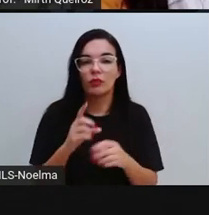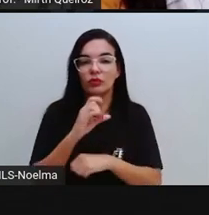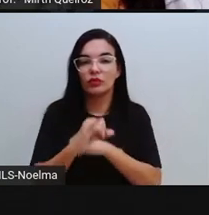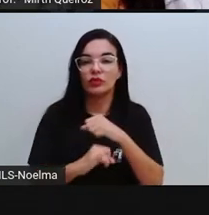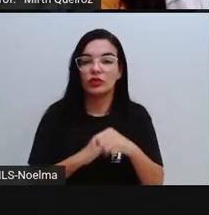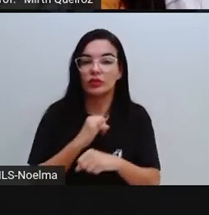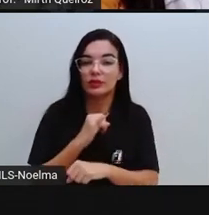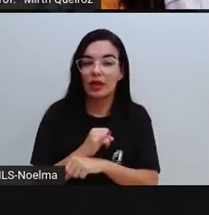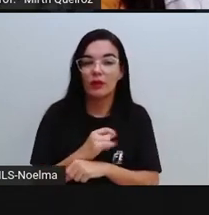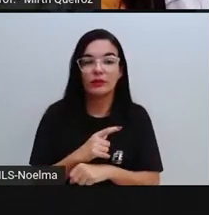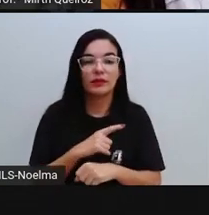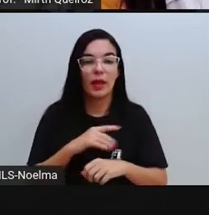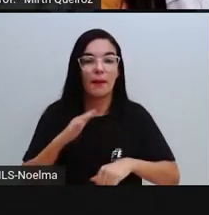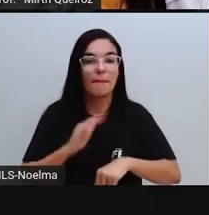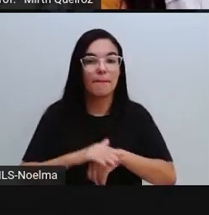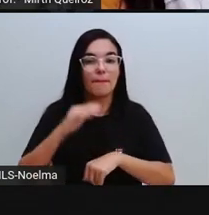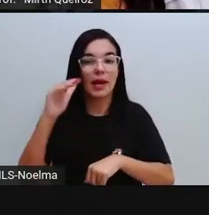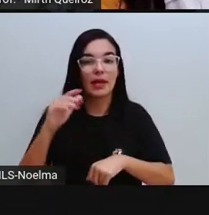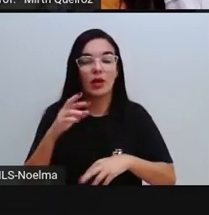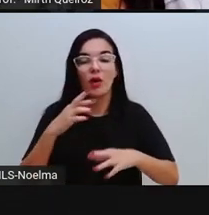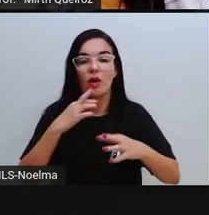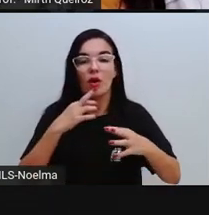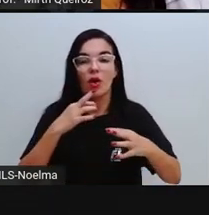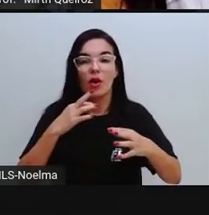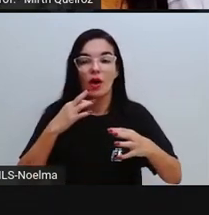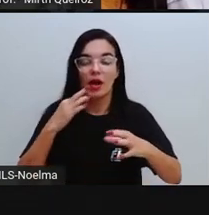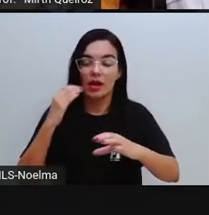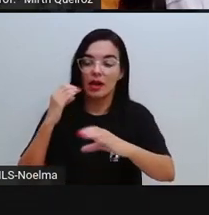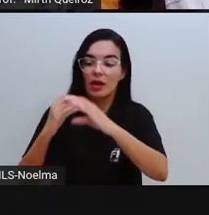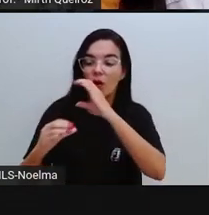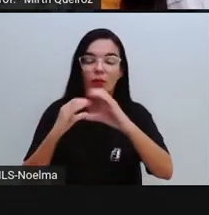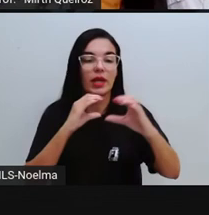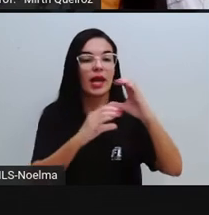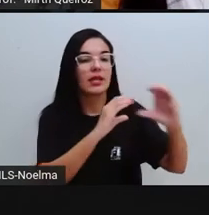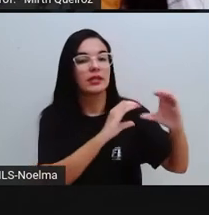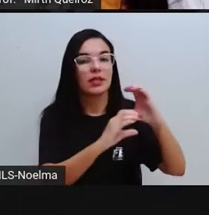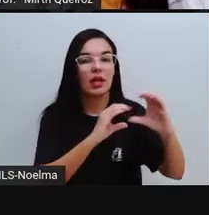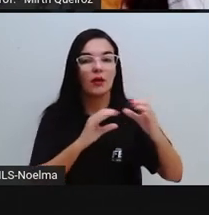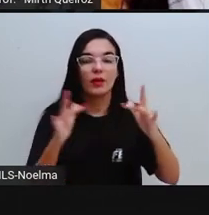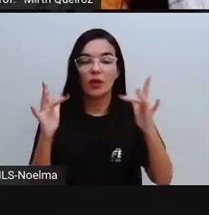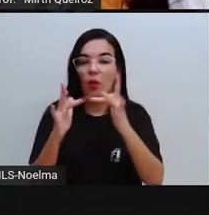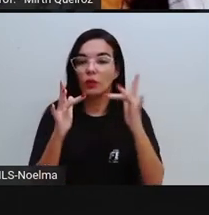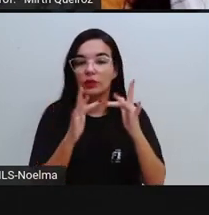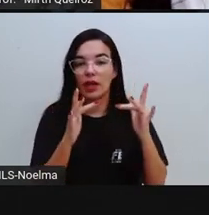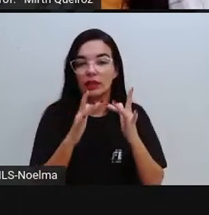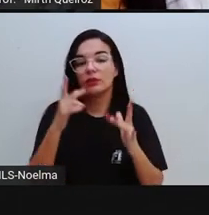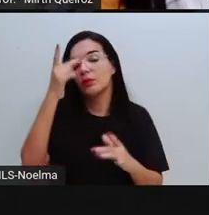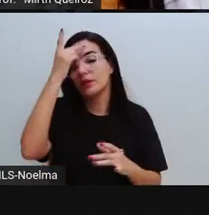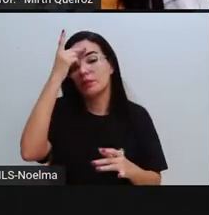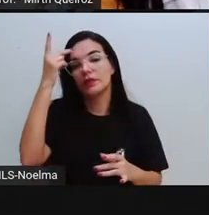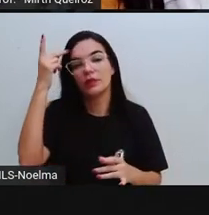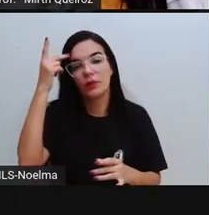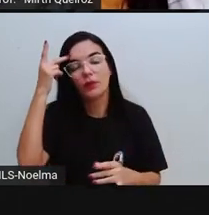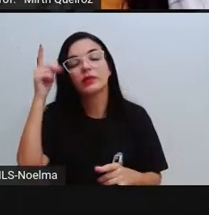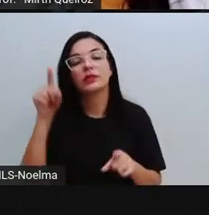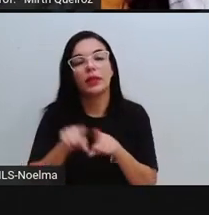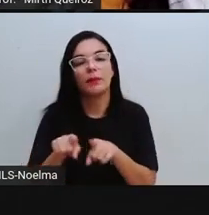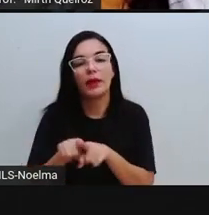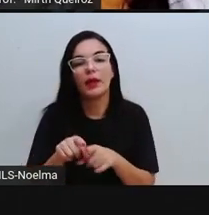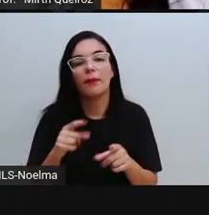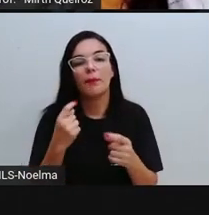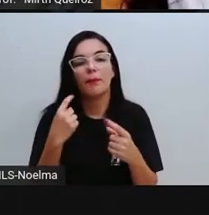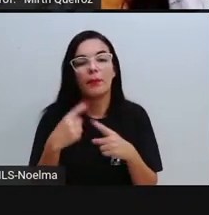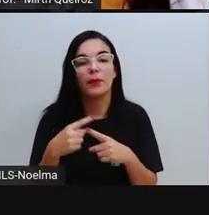vai haver um maior engajamento das pessoas em relação ao conteúdo, vai haver aí uma participação maior aí dessas